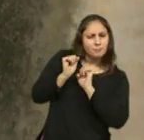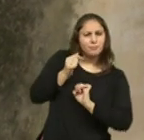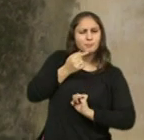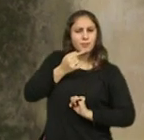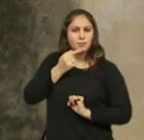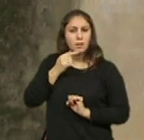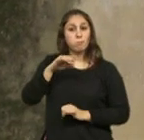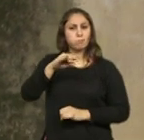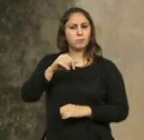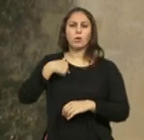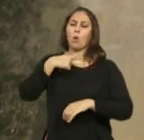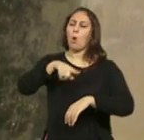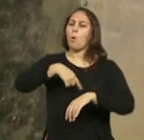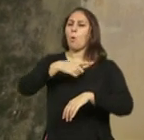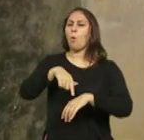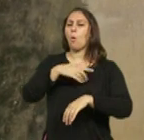onde eu passo muito tempo.